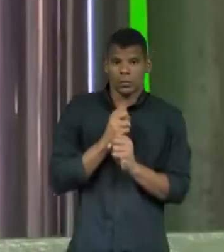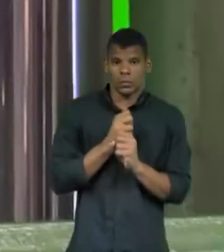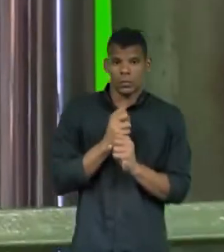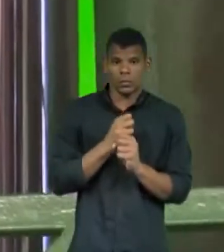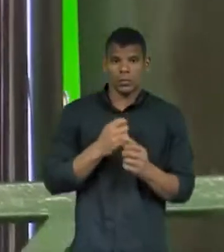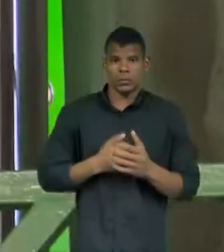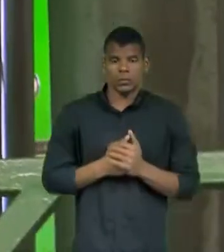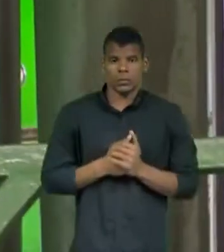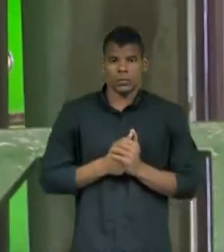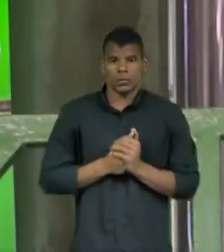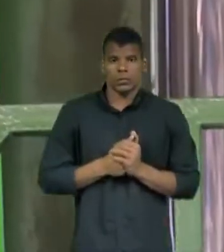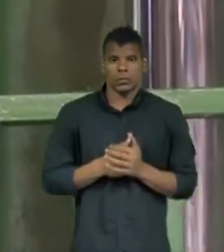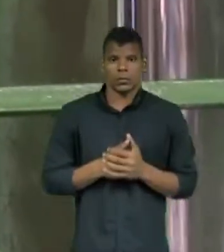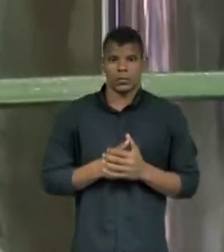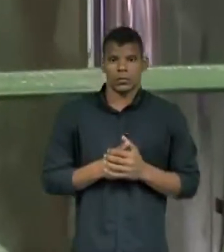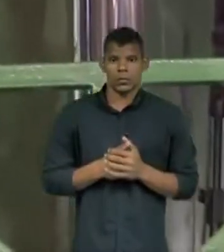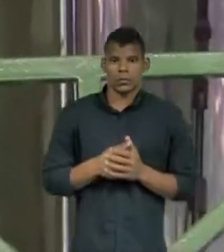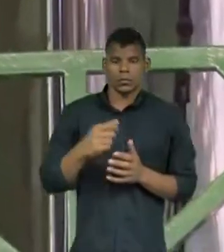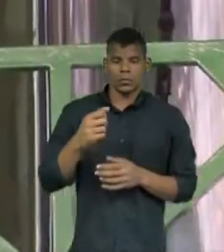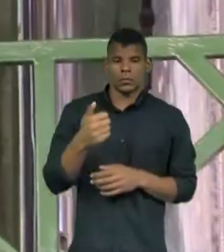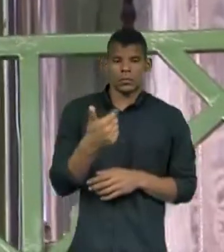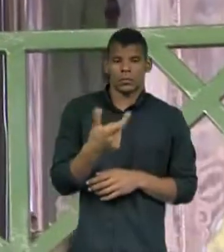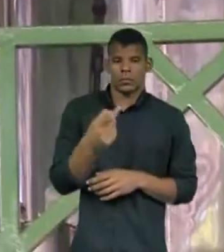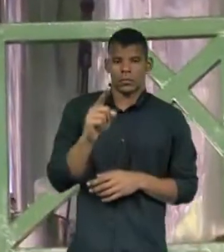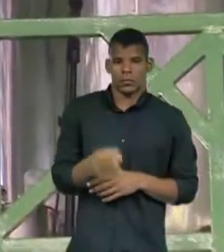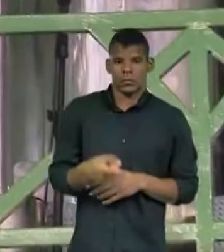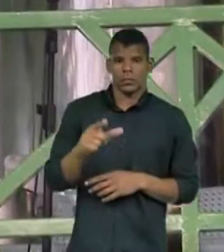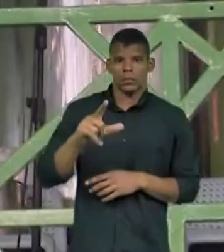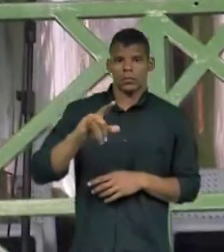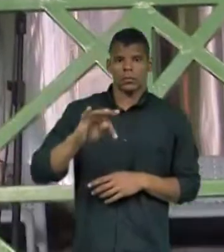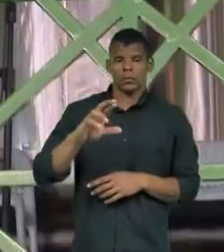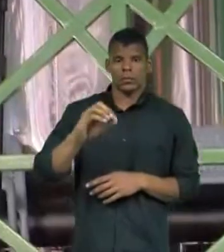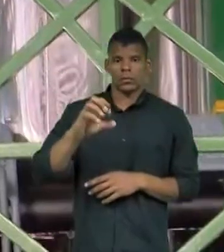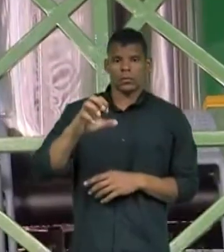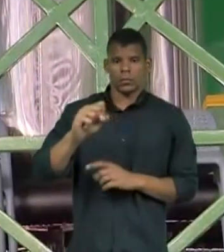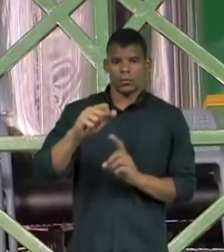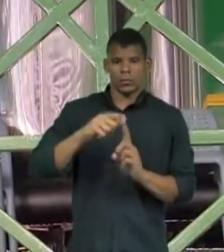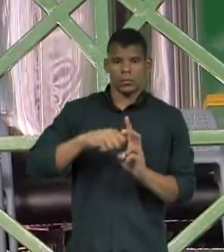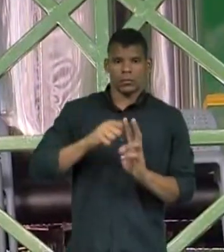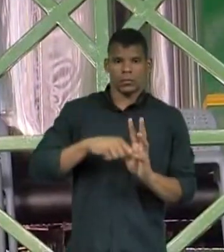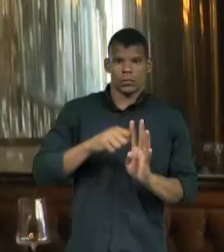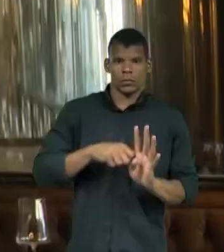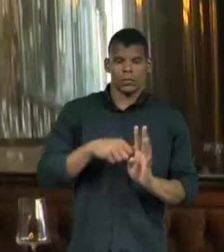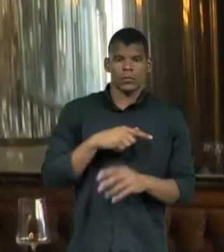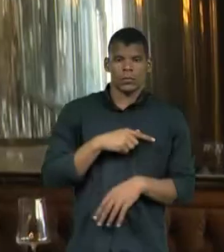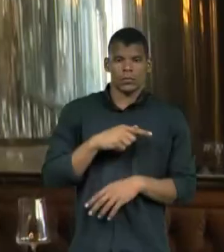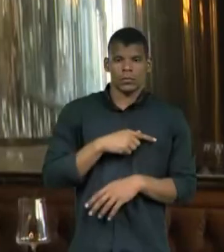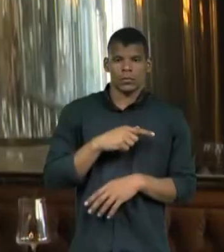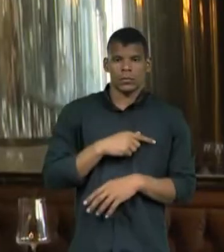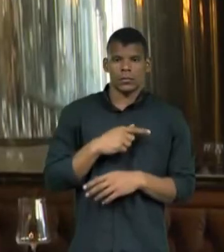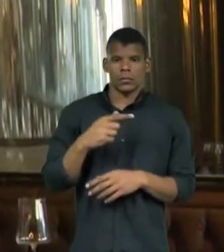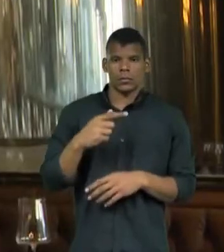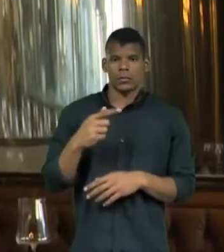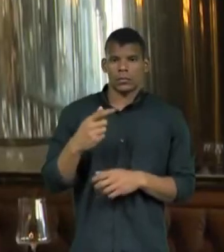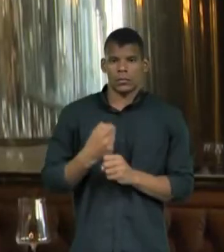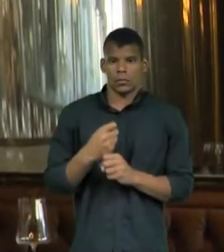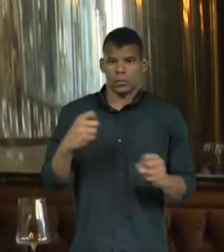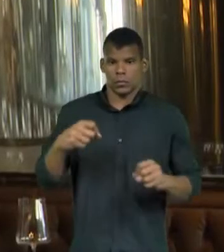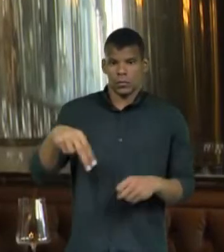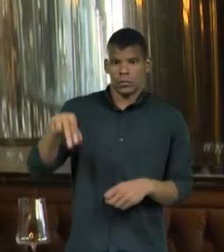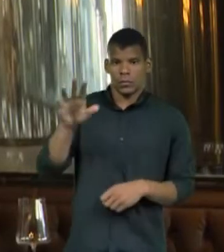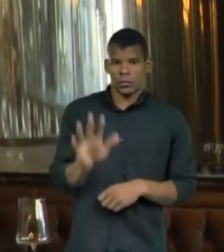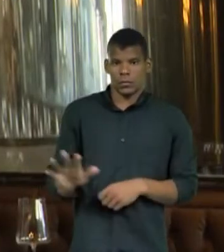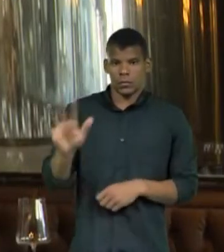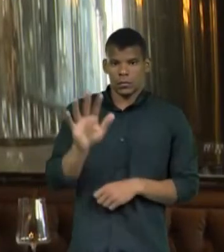de mais de 120 mil litros mês, já é considerada uma das grandes do Nordeste. A gente tem um processo de